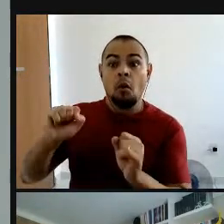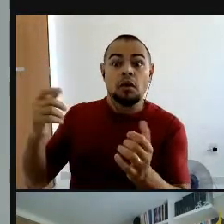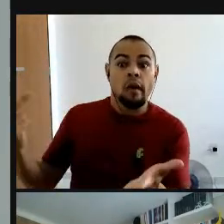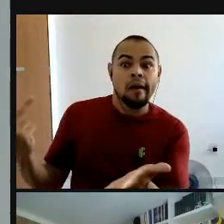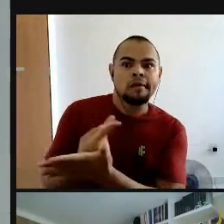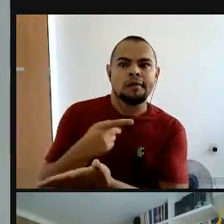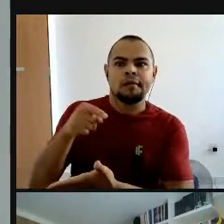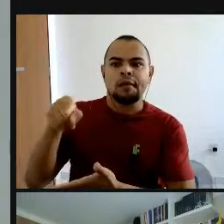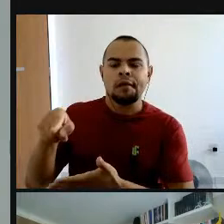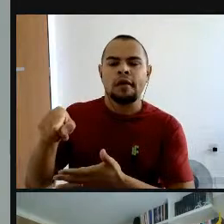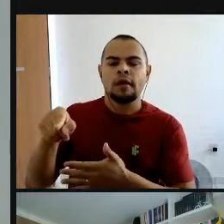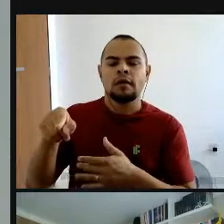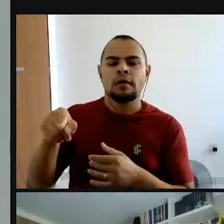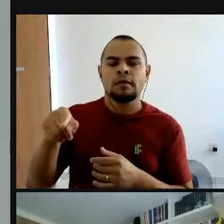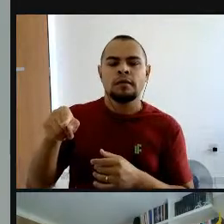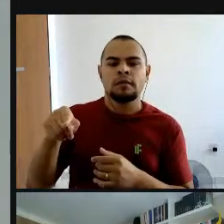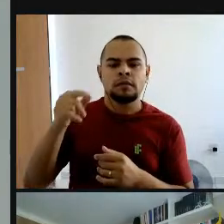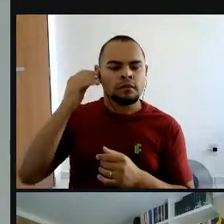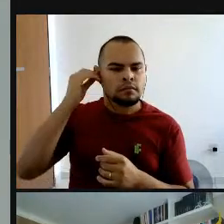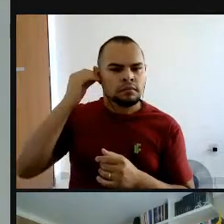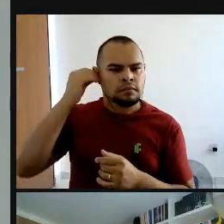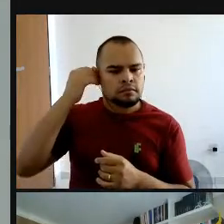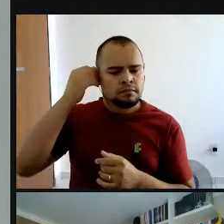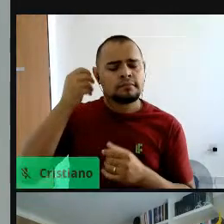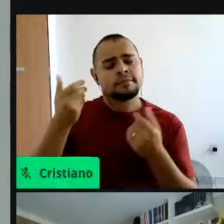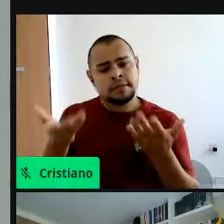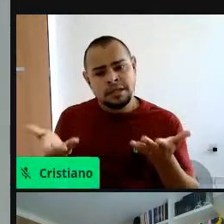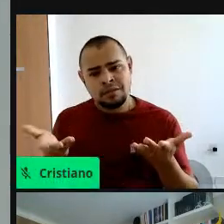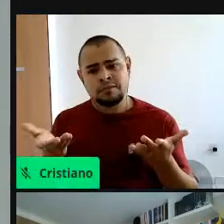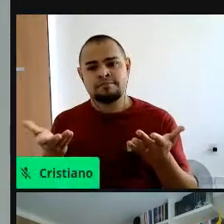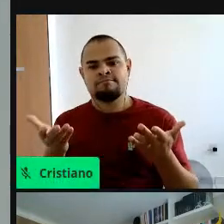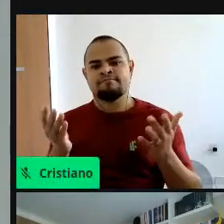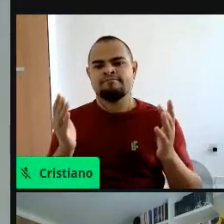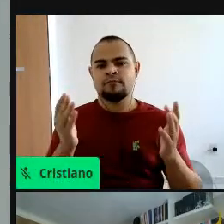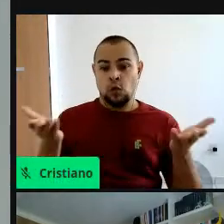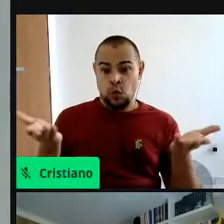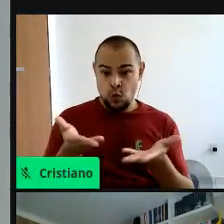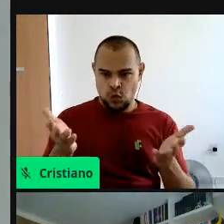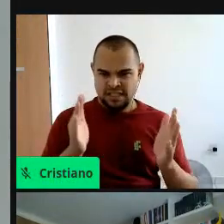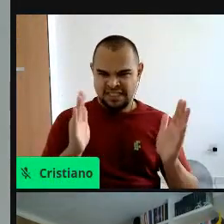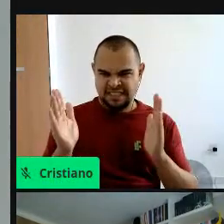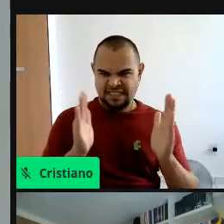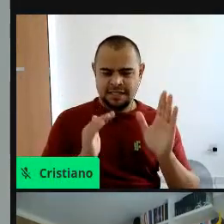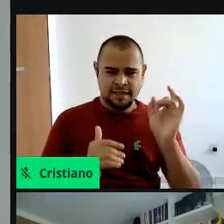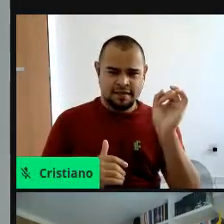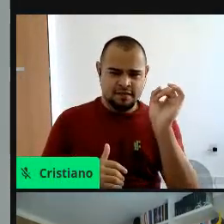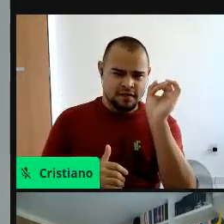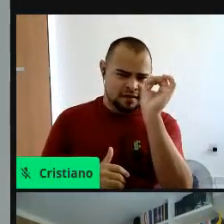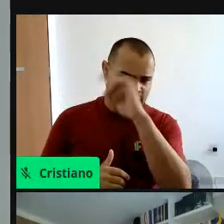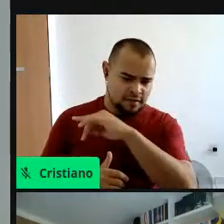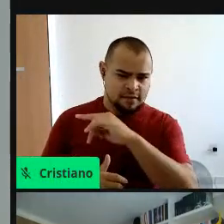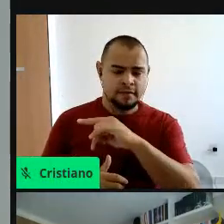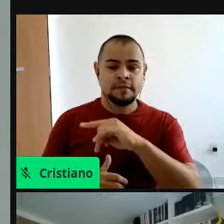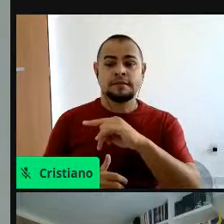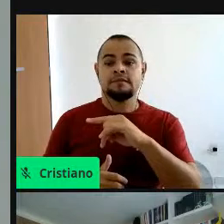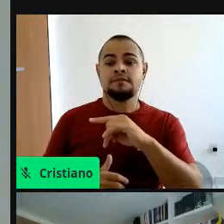né? Isso, a gente está passando por uma situação bem complicada, bem difícil, onde vários,